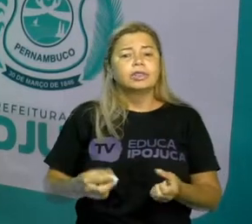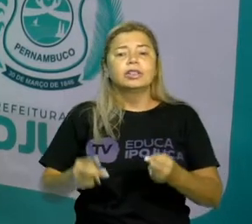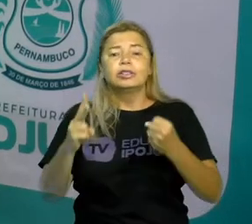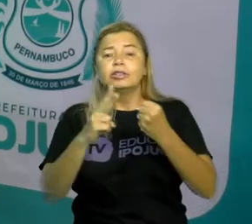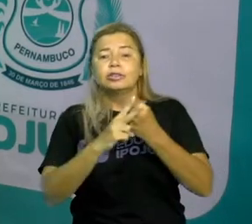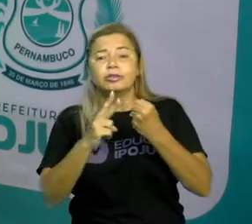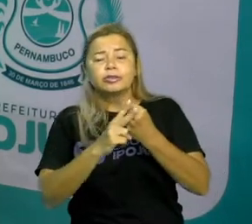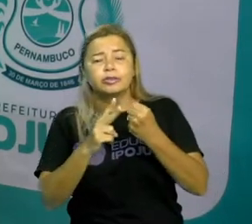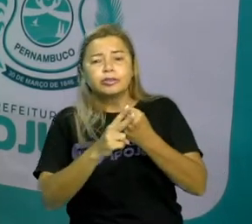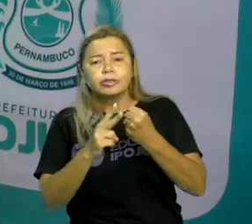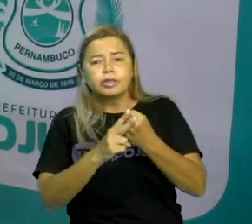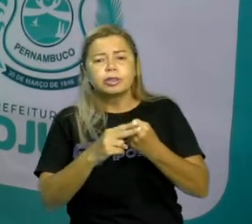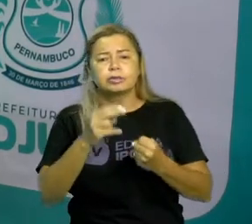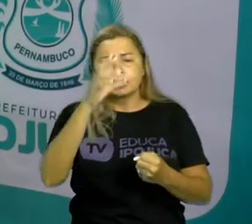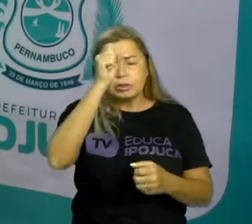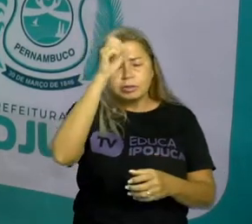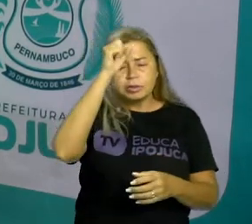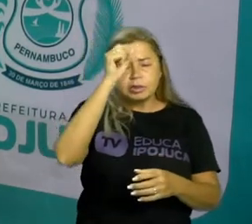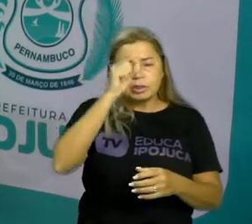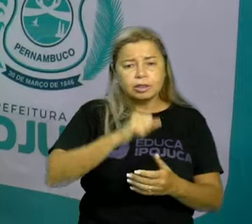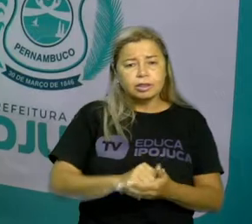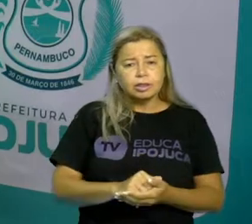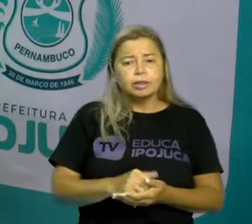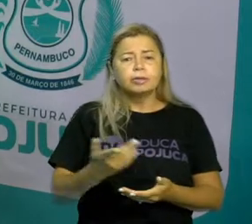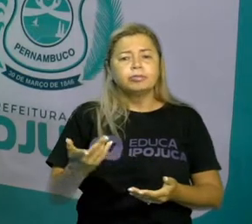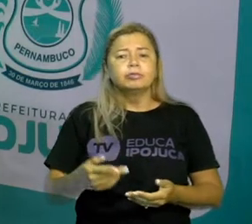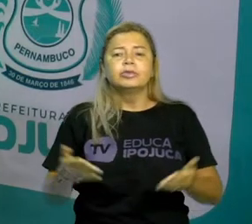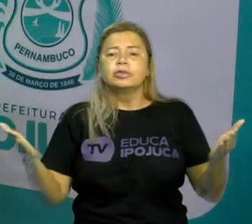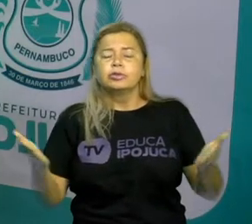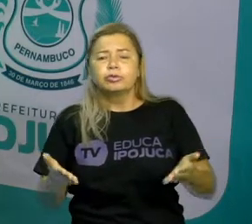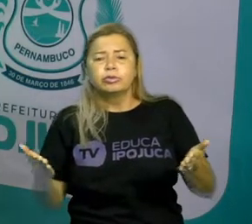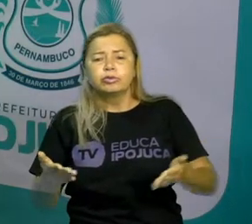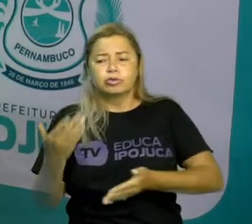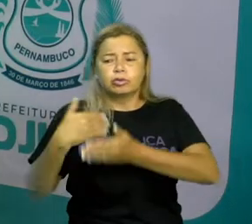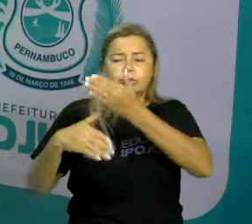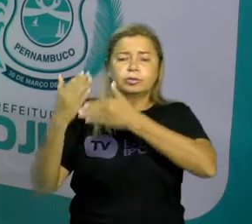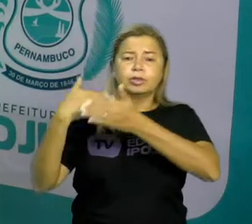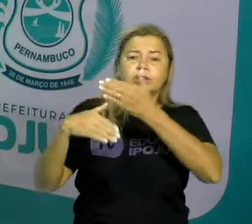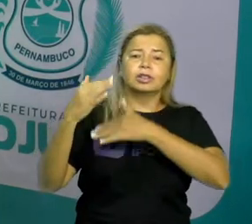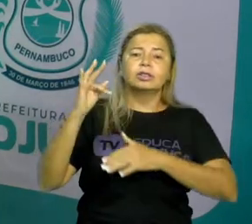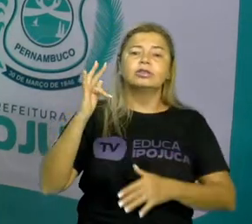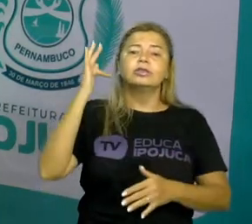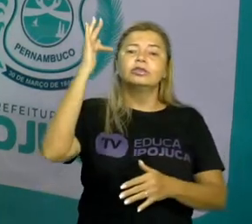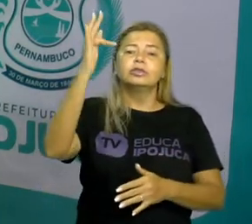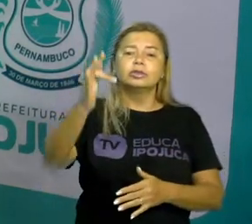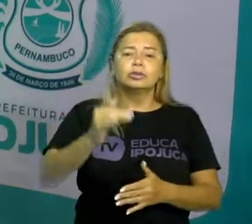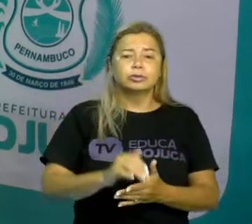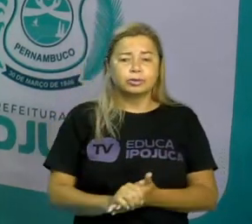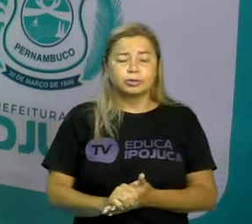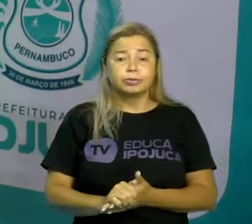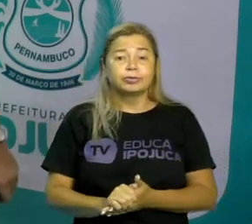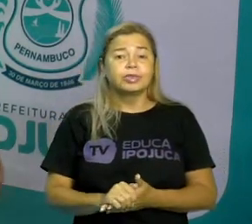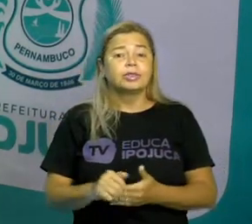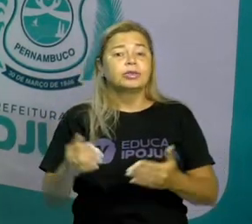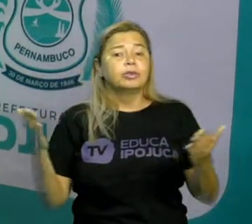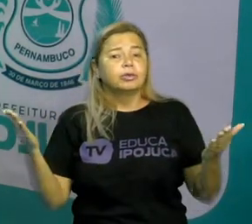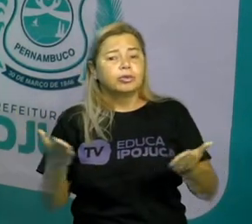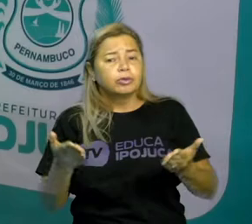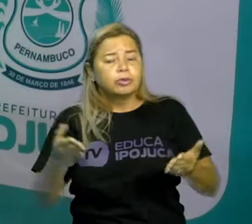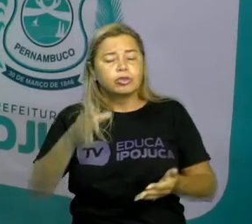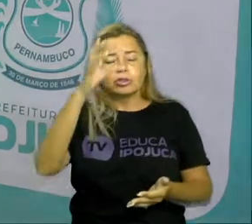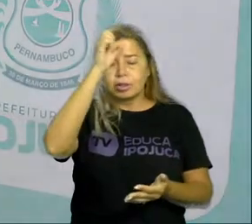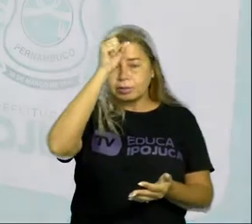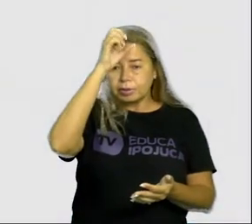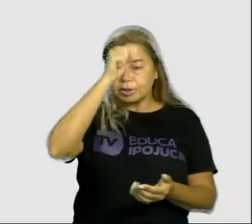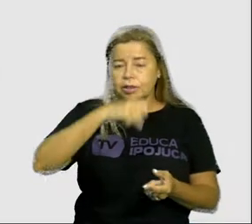verbos Sobre o presente, o passado e o futuro E ainda mais coisas que eles têm, né? Então vamos ver um pouquinho hoje Ele diz assim,